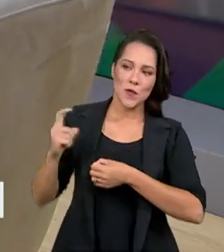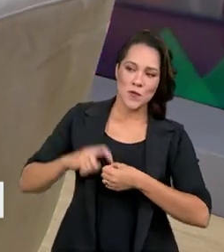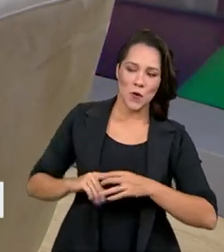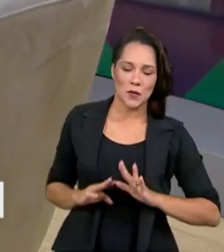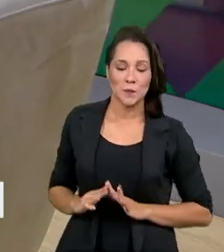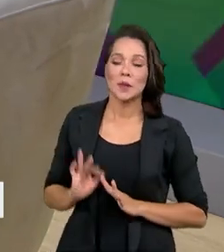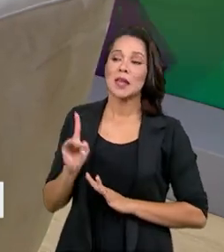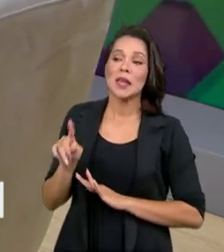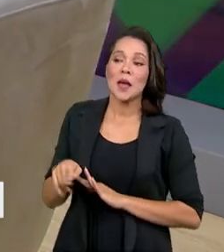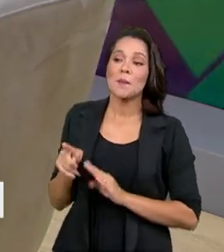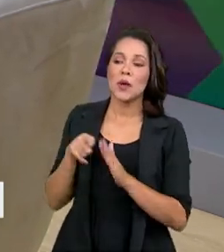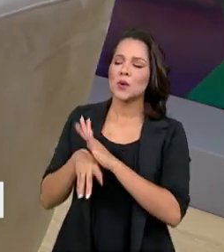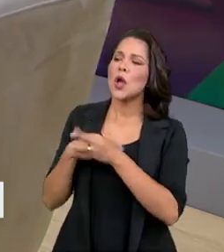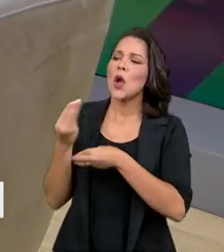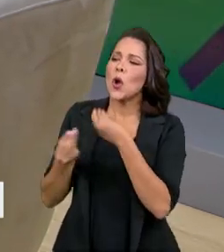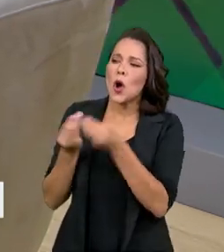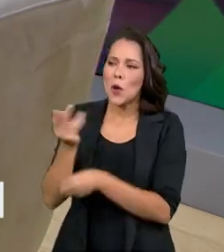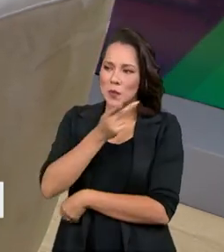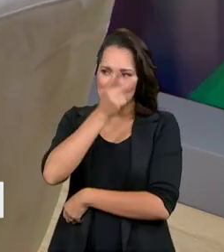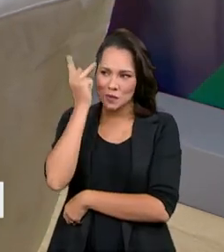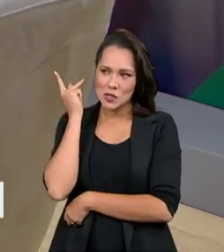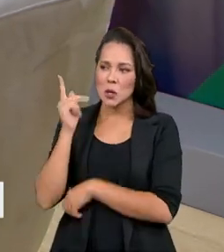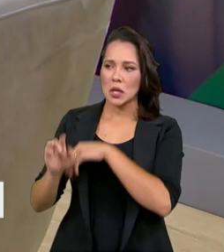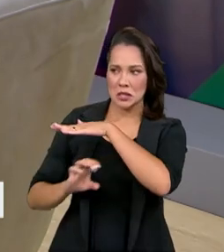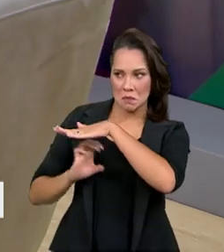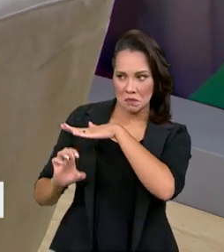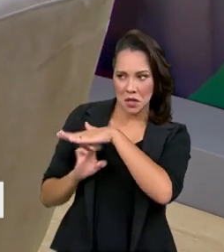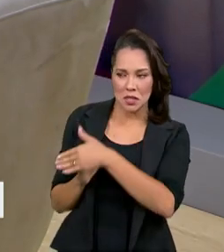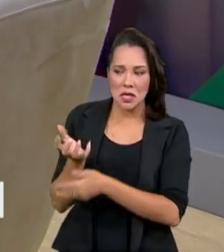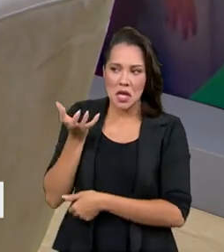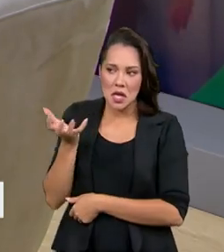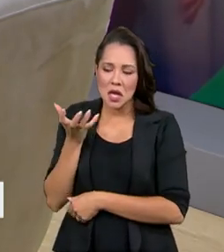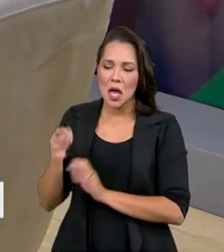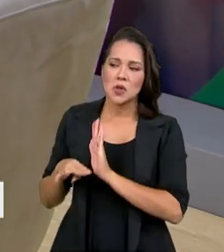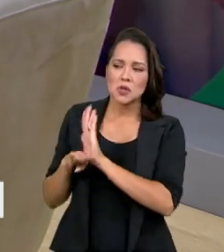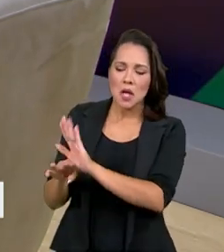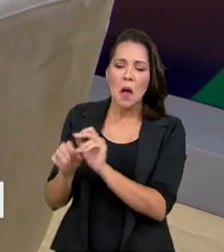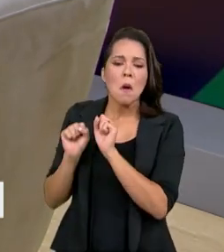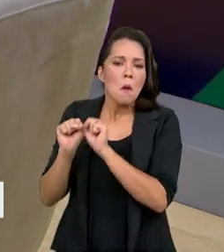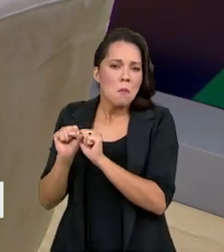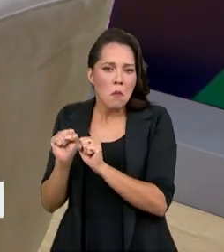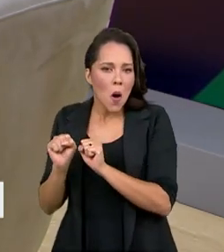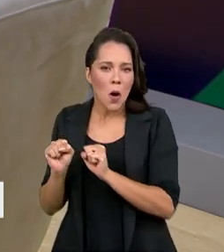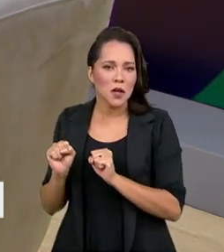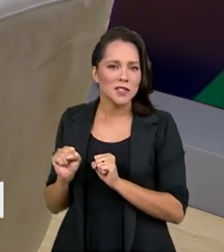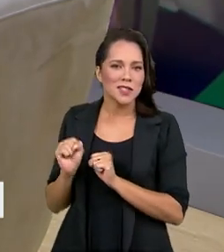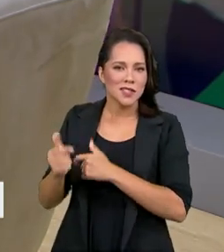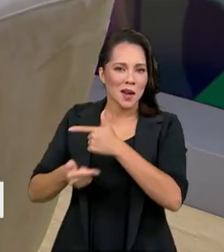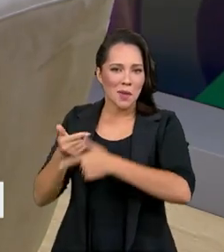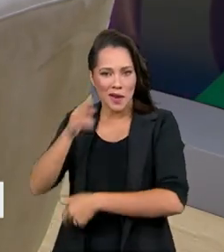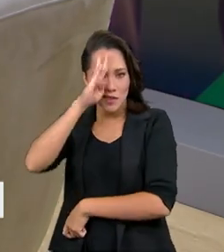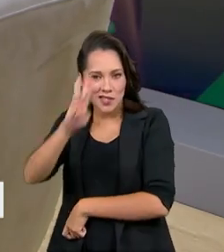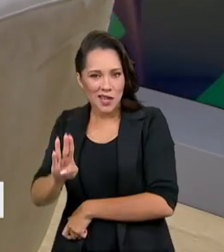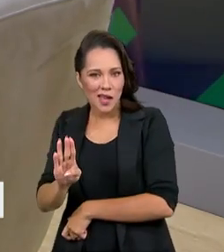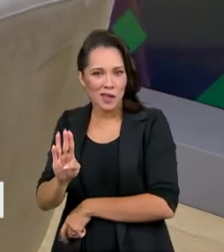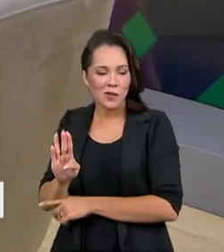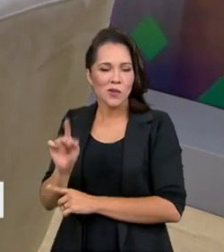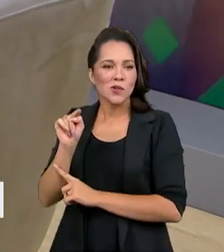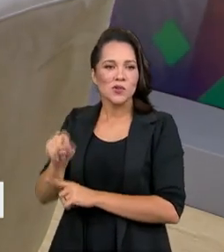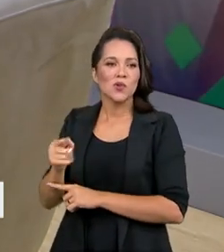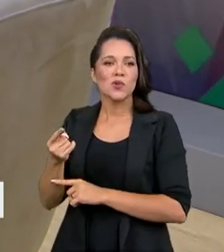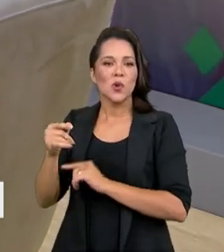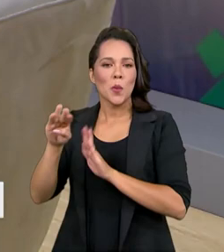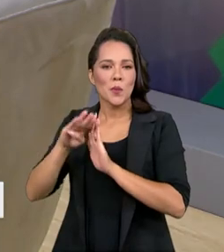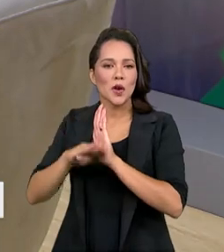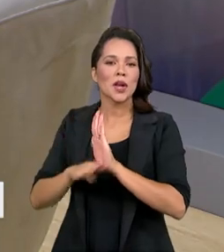intervalo, que é como as pessoas e as empresas que quiserem colaborar podem atuar diretamente junto com o